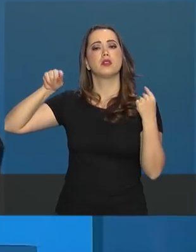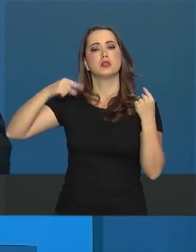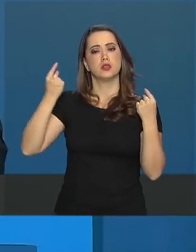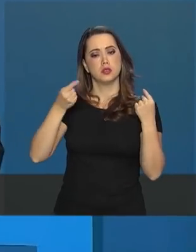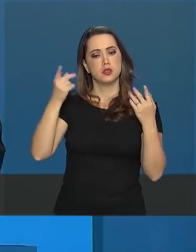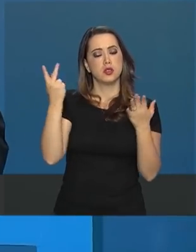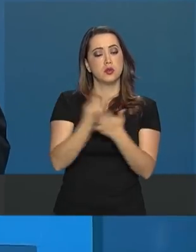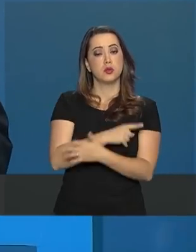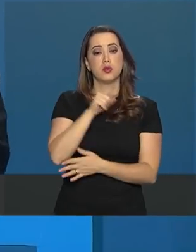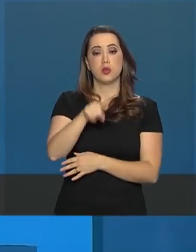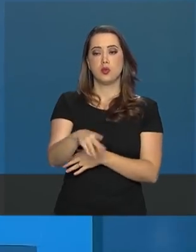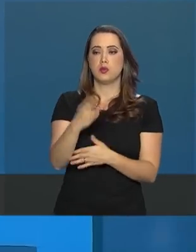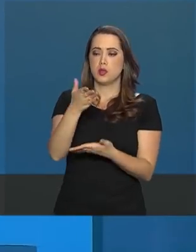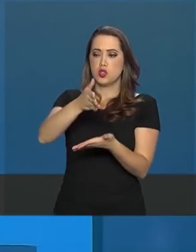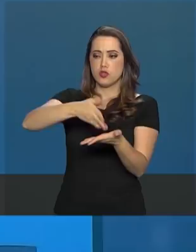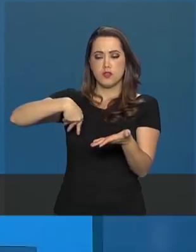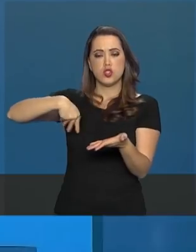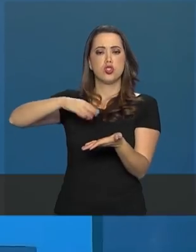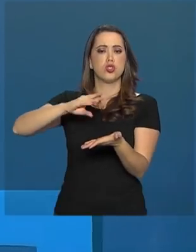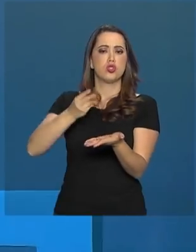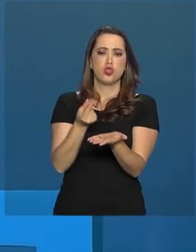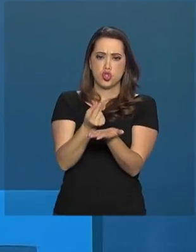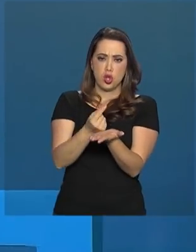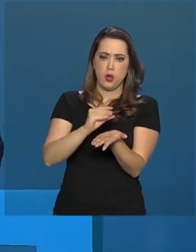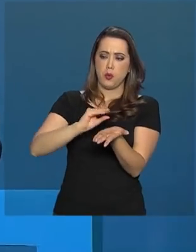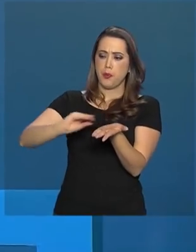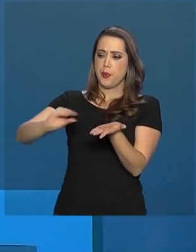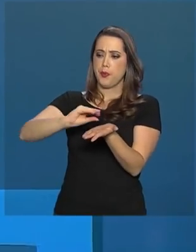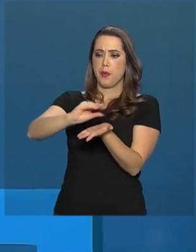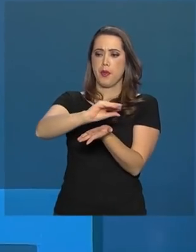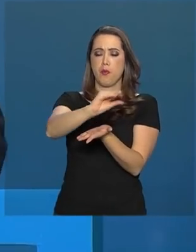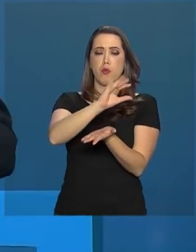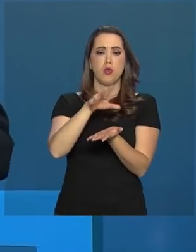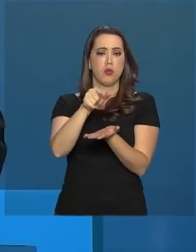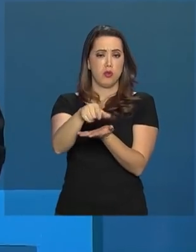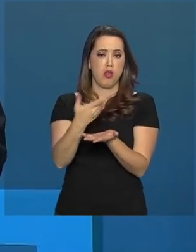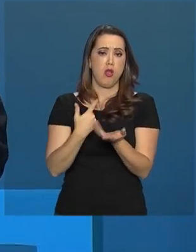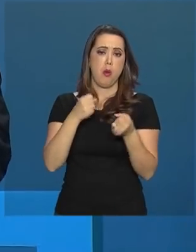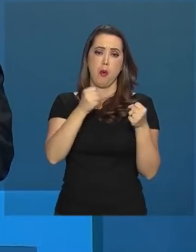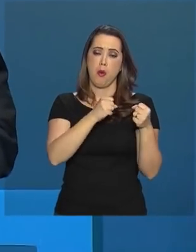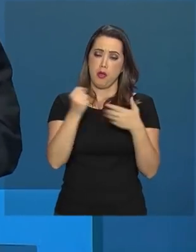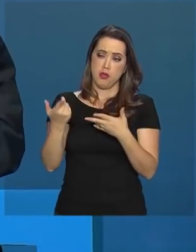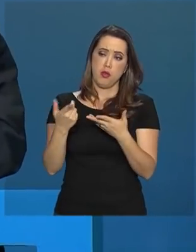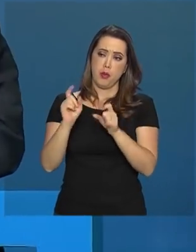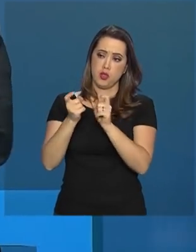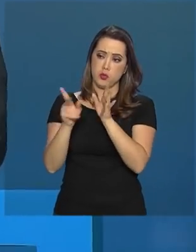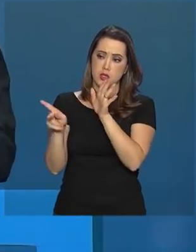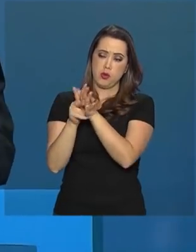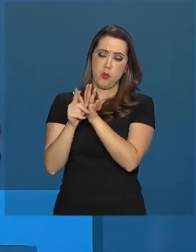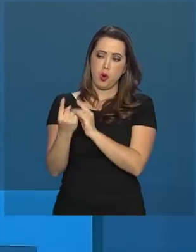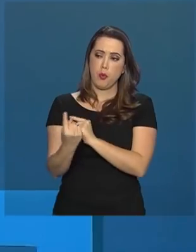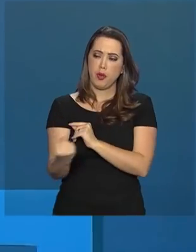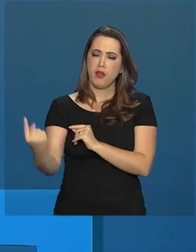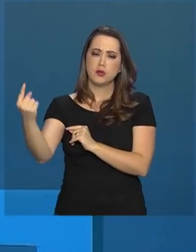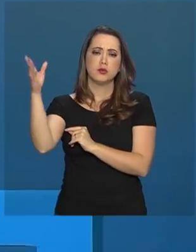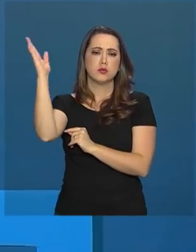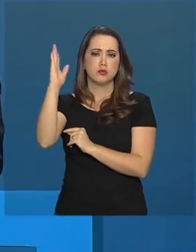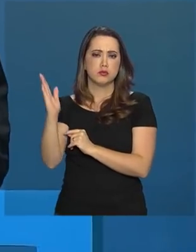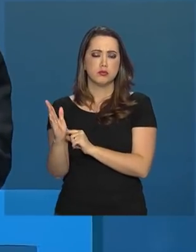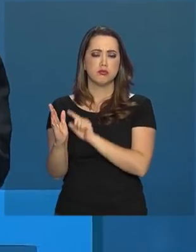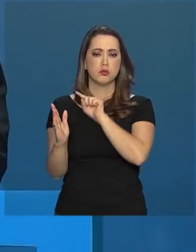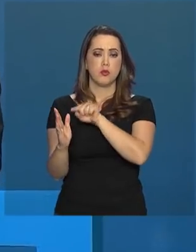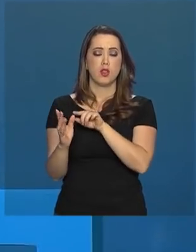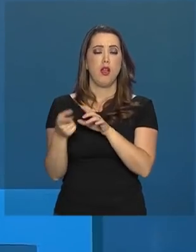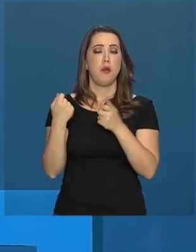desconcentrar recursos, poderes, recursos financeiros e atribuições. E nós vamos ter que fazer isso acontecer.